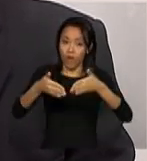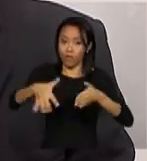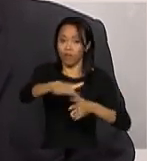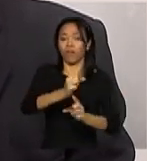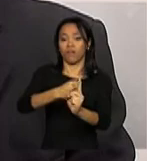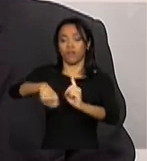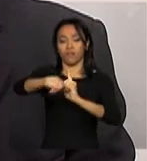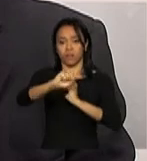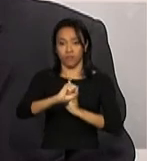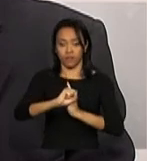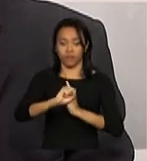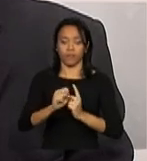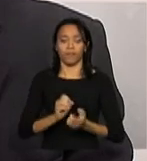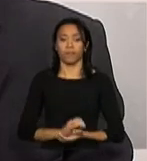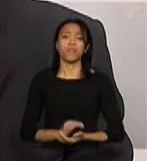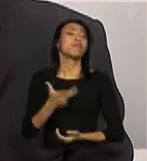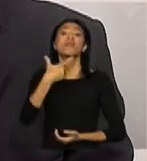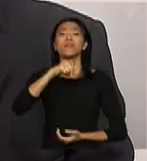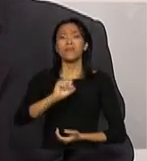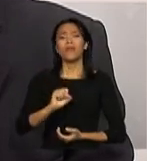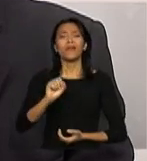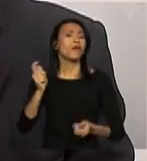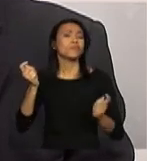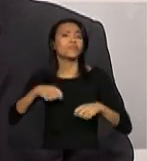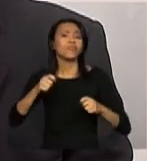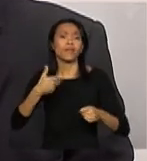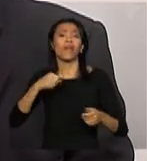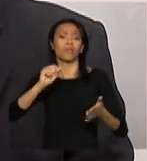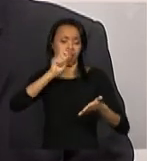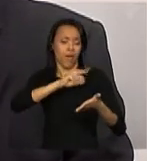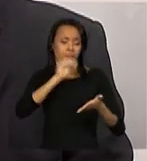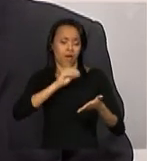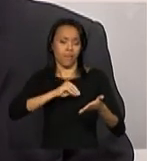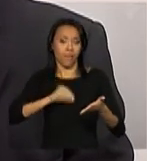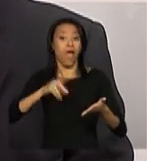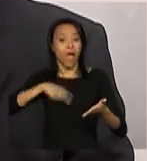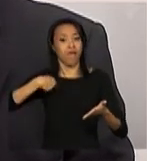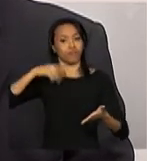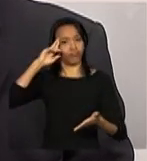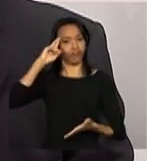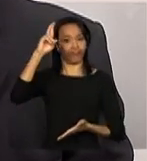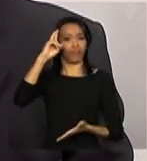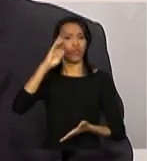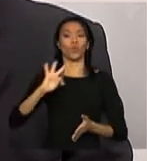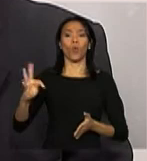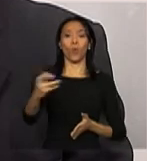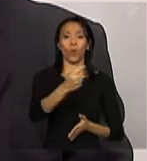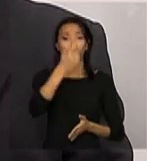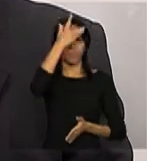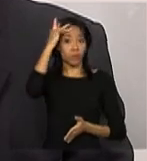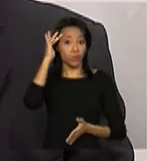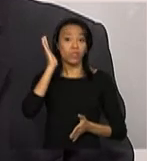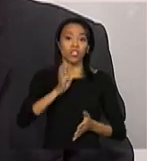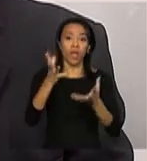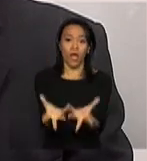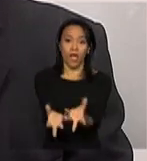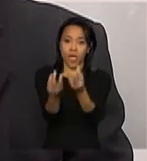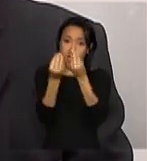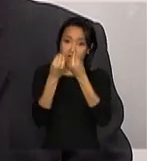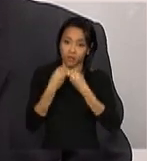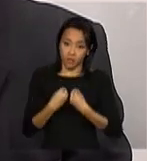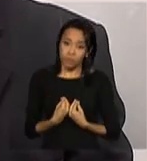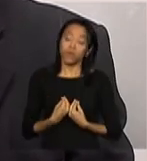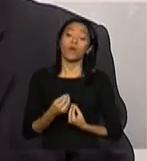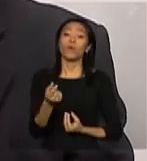E quem deve preencher o Demonstrativo são os gestores, todos os gestores que receberam os